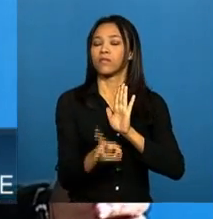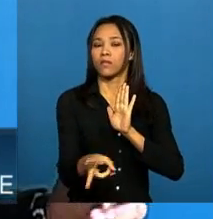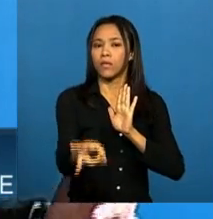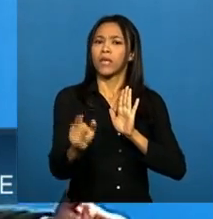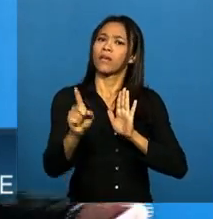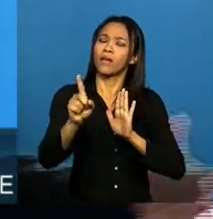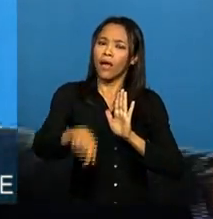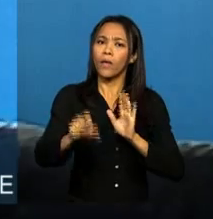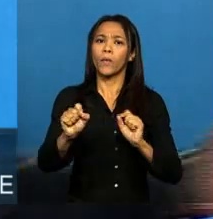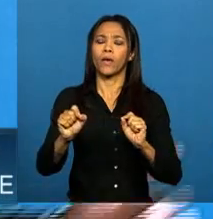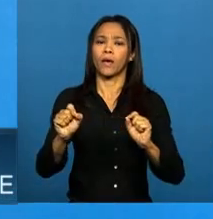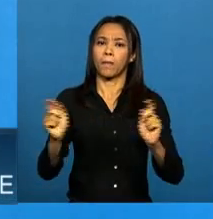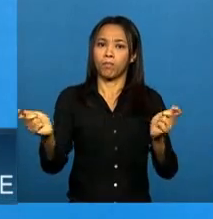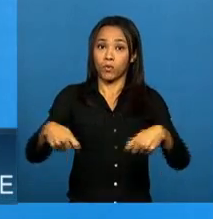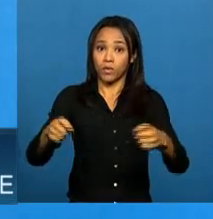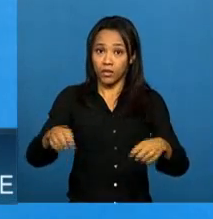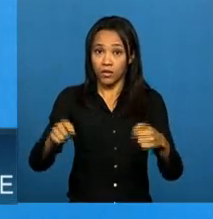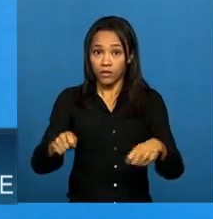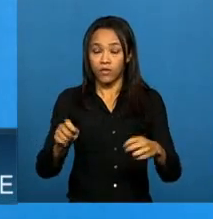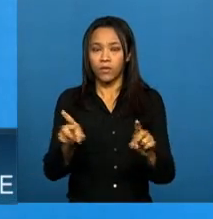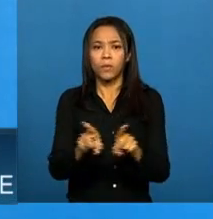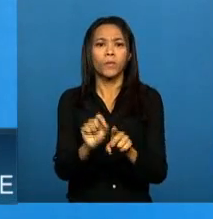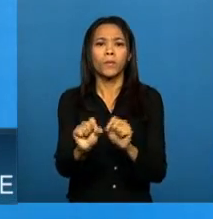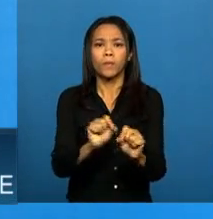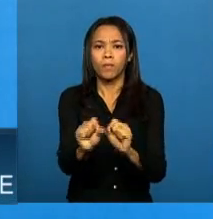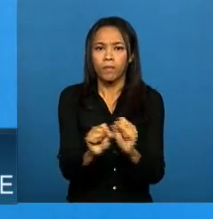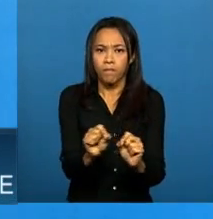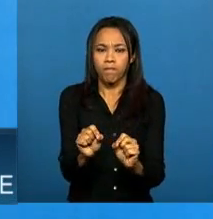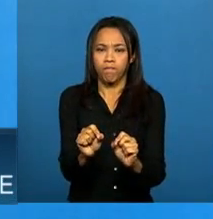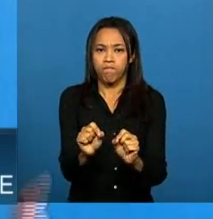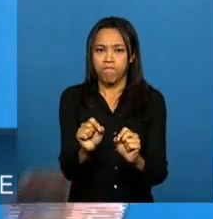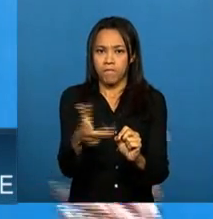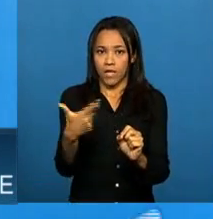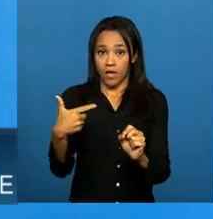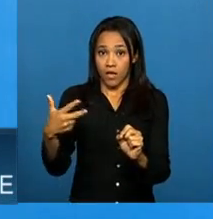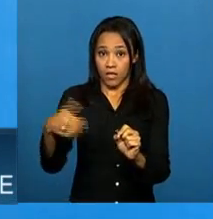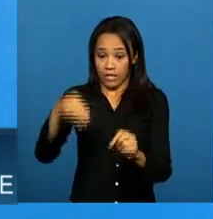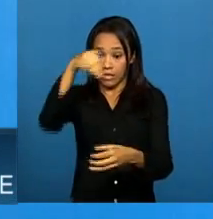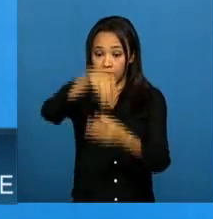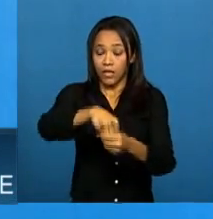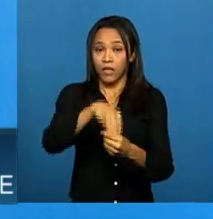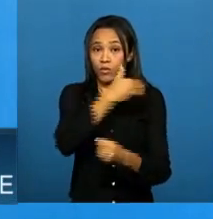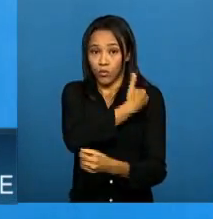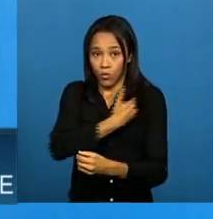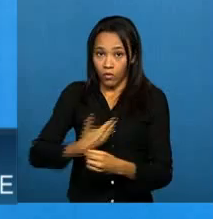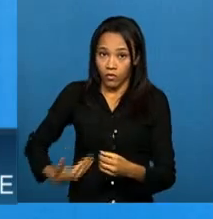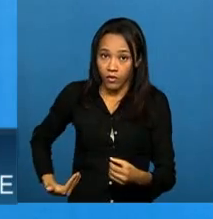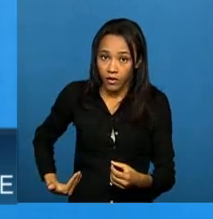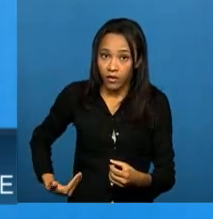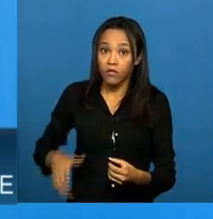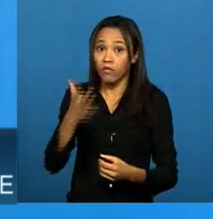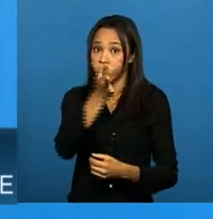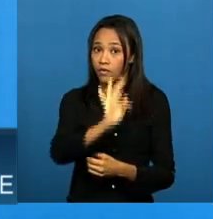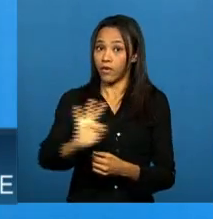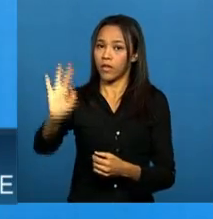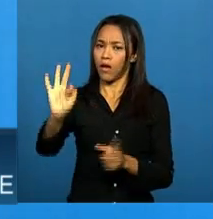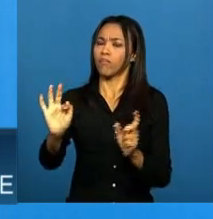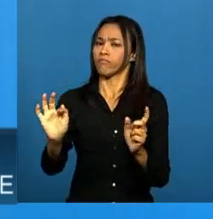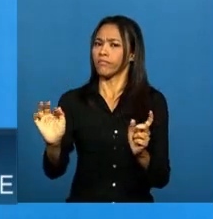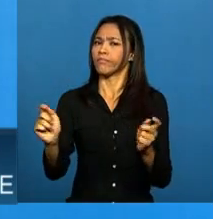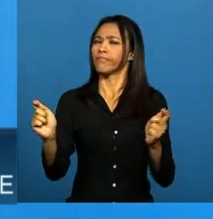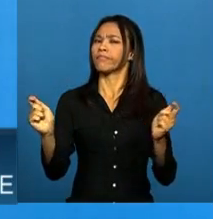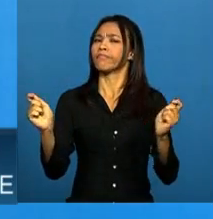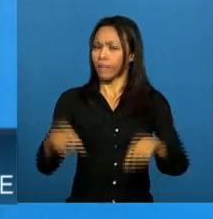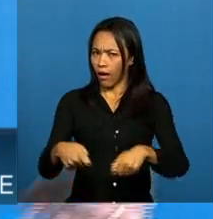possível que, no âmbito da organização da administração pública federal, seja possível